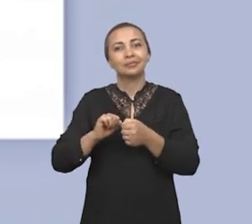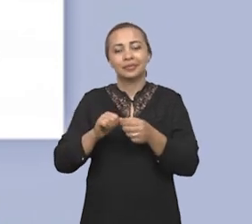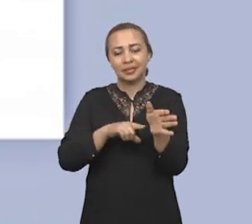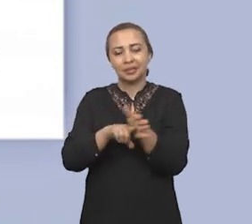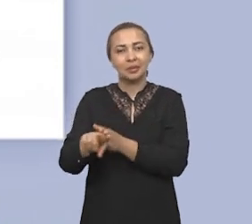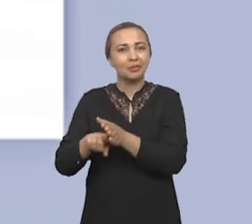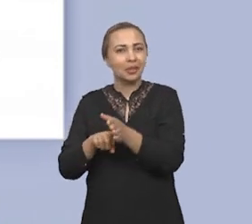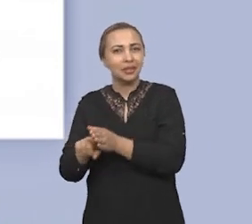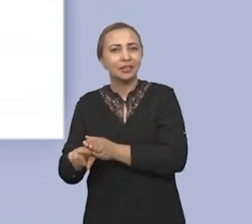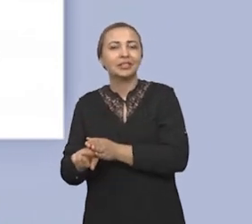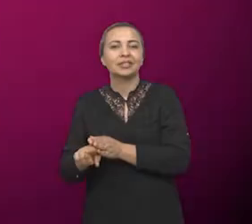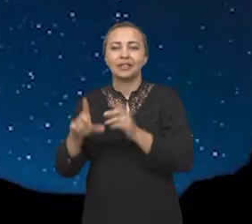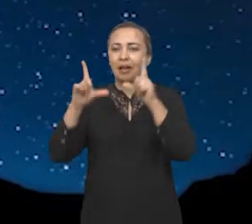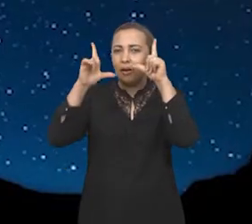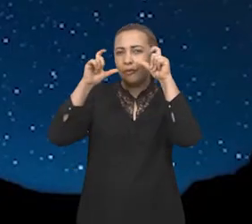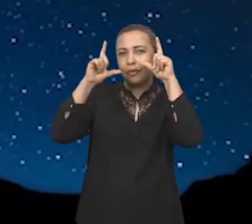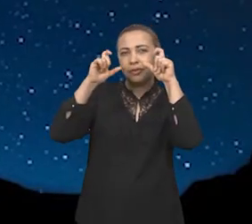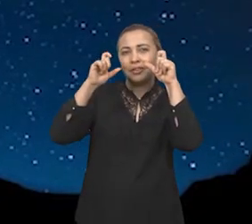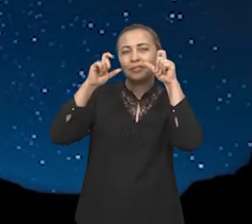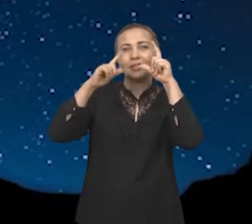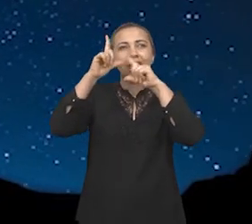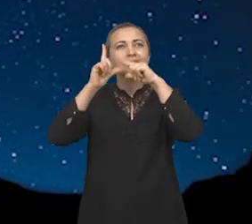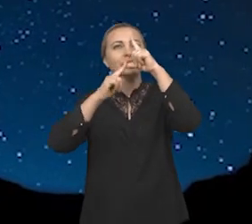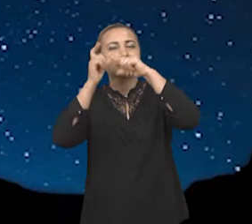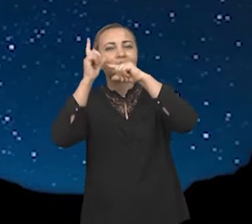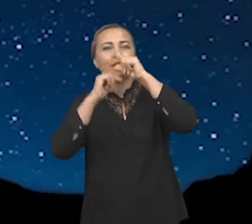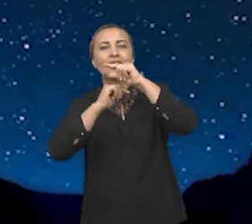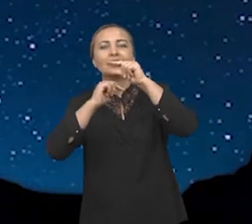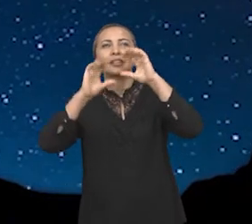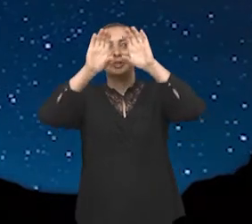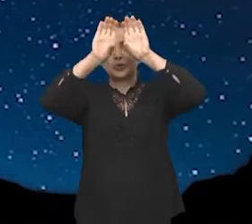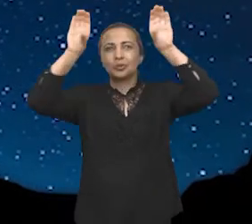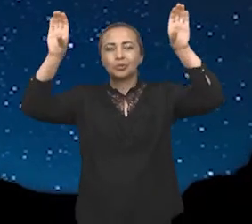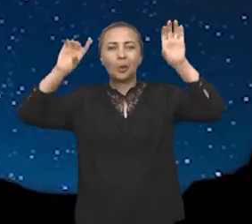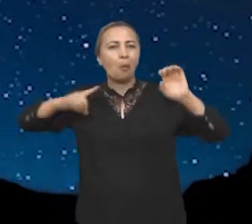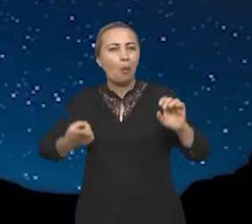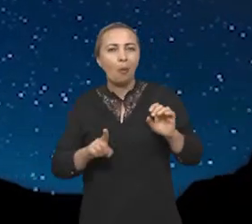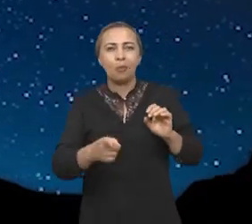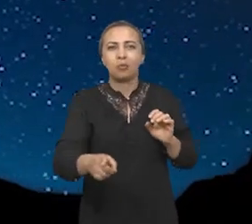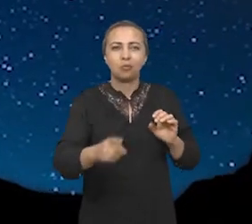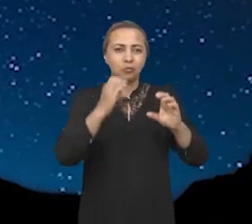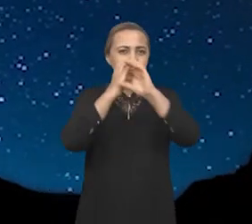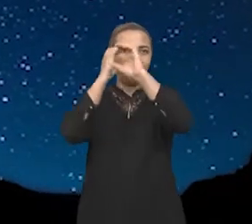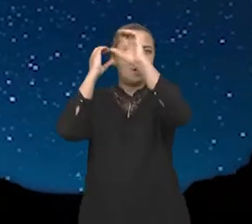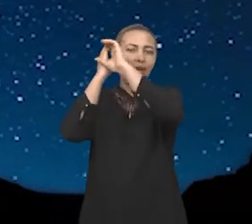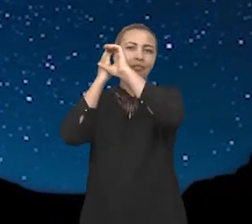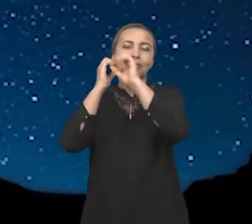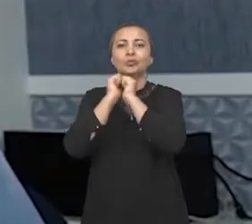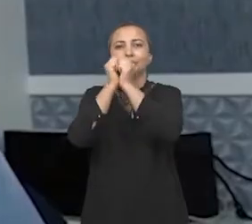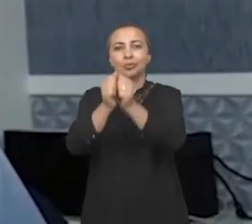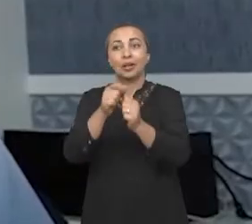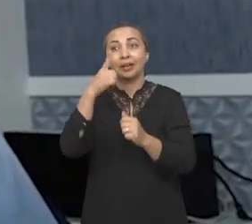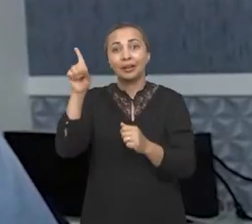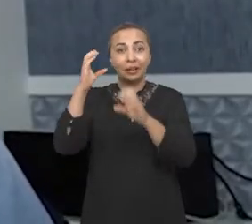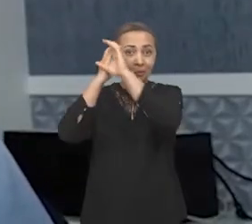uma pesquisa com fotografia de astros do céu profundo, com uma câmera acoplada diretamente no telescópio.